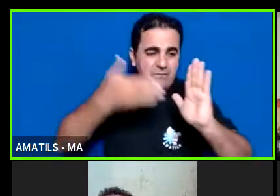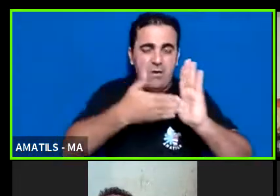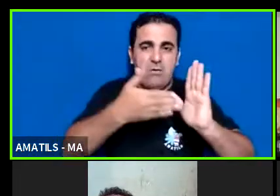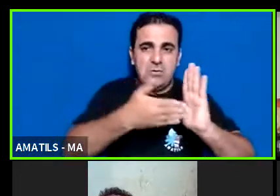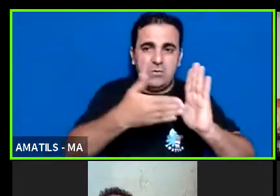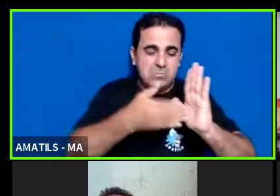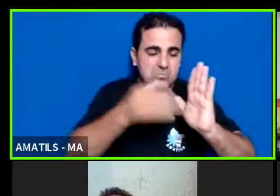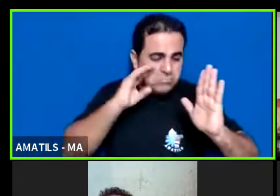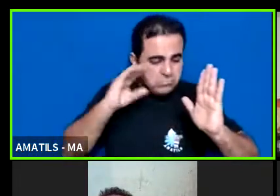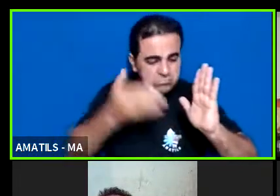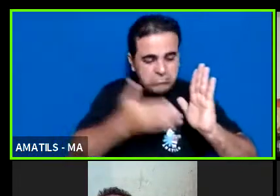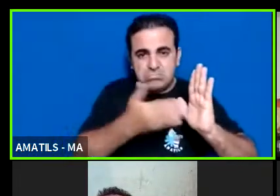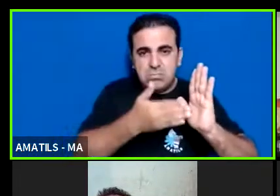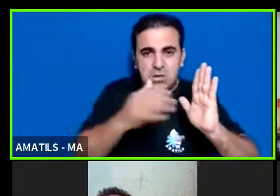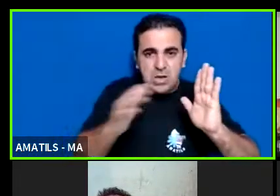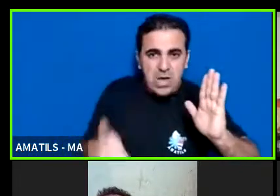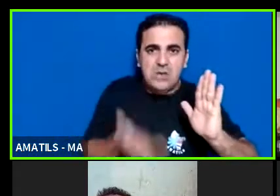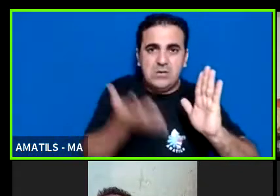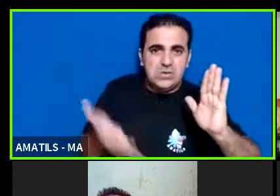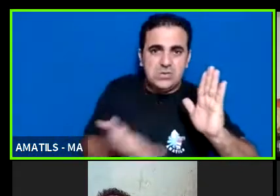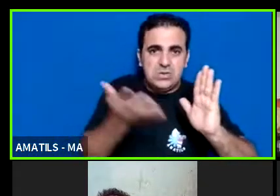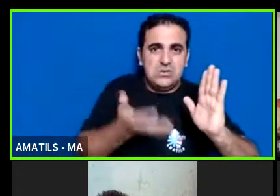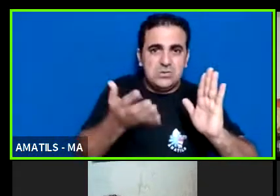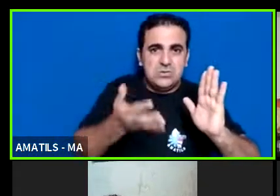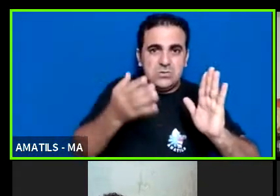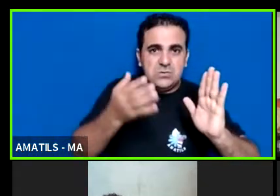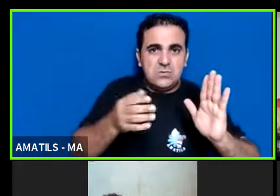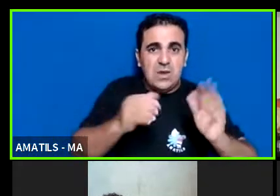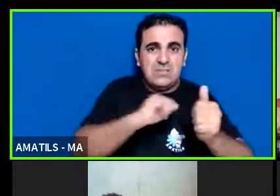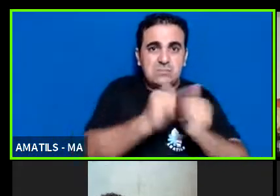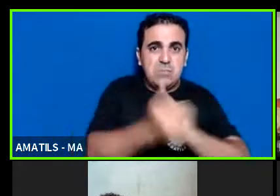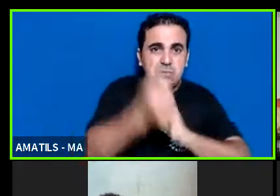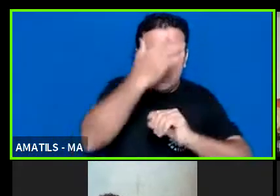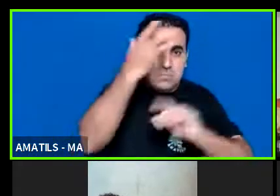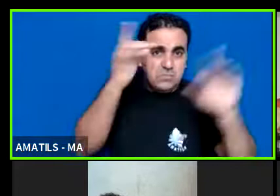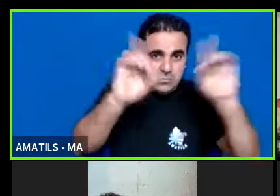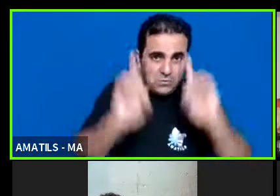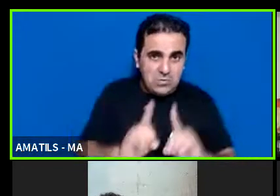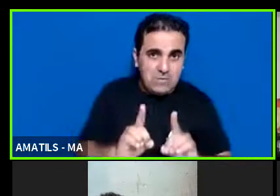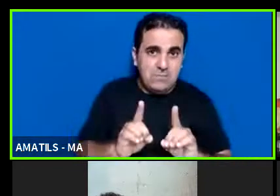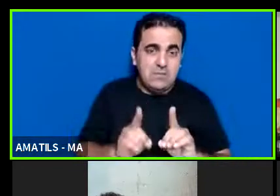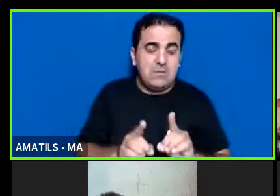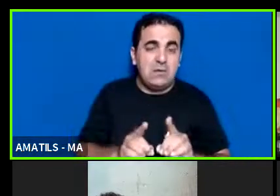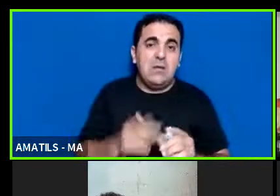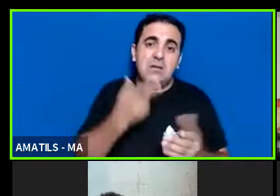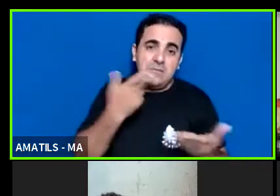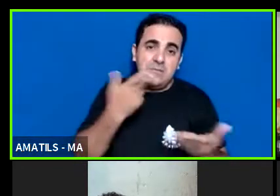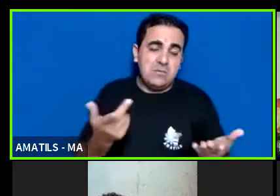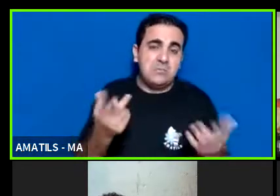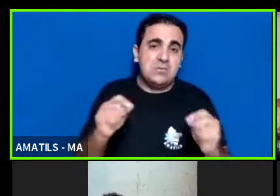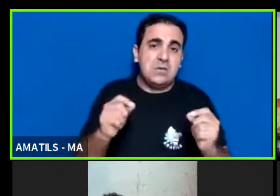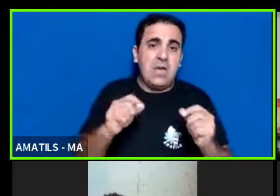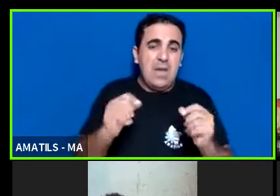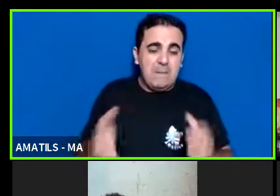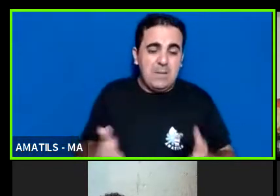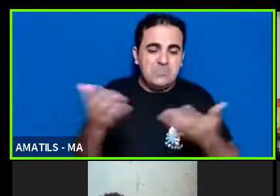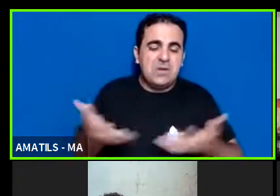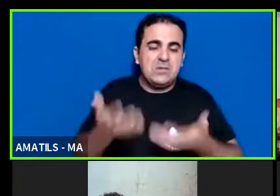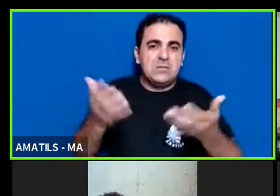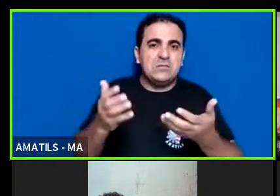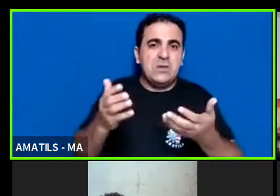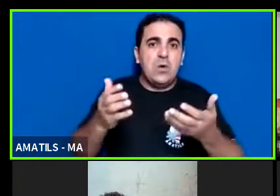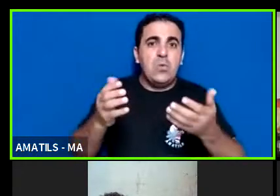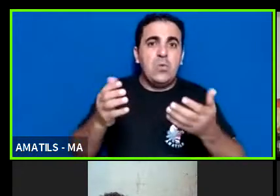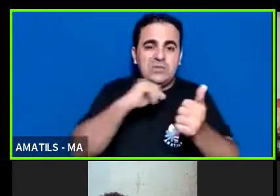incentivo de esportes para pessoas com deficiências a manifestação esportiva implícita